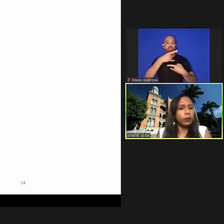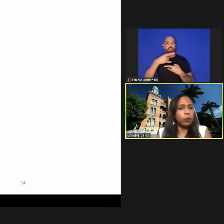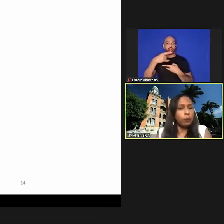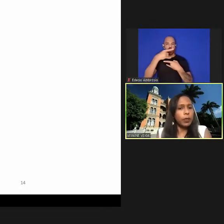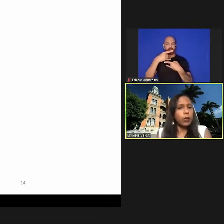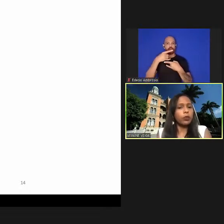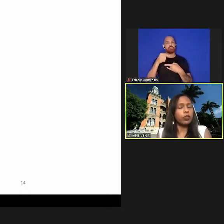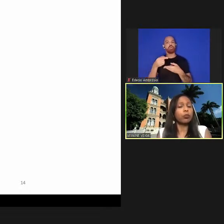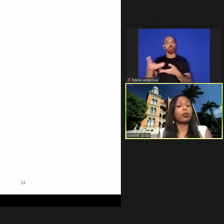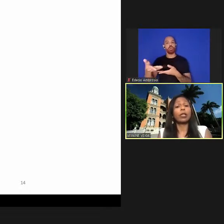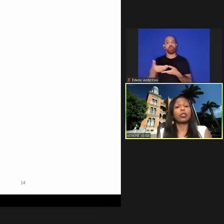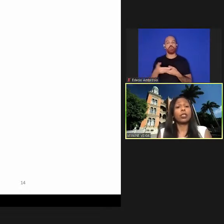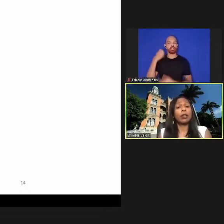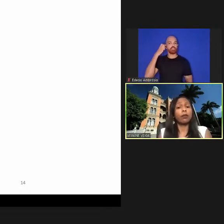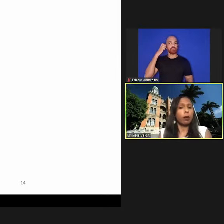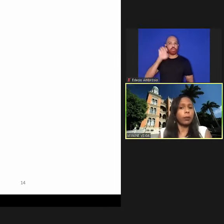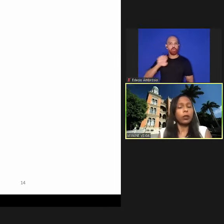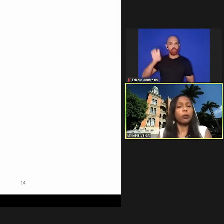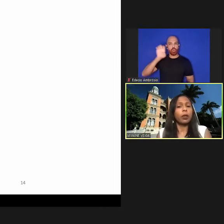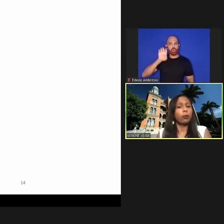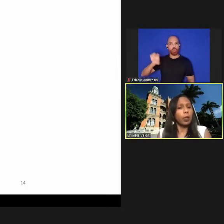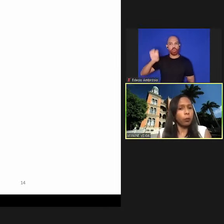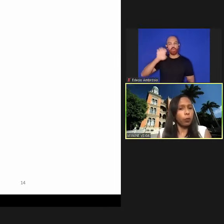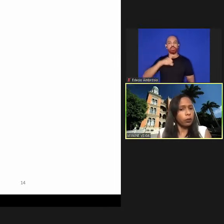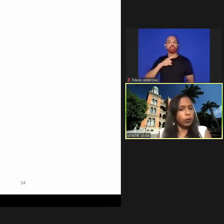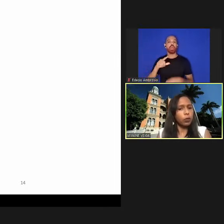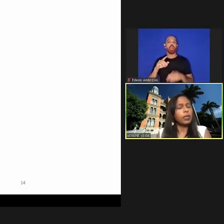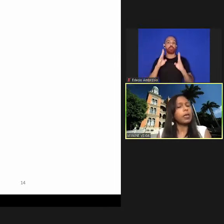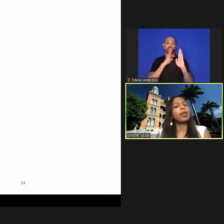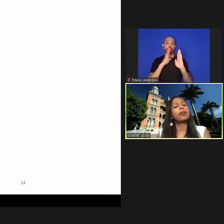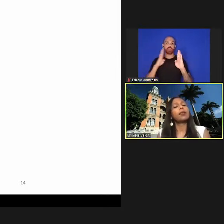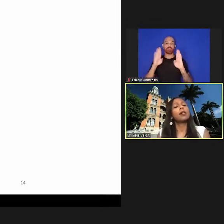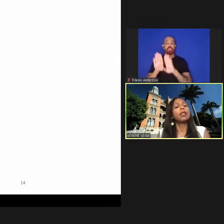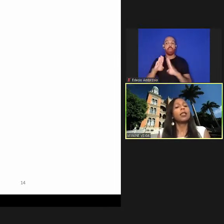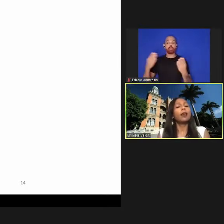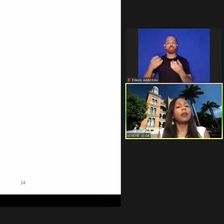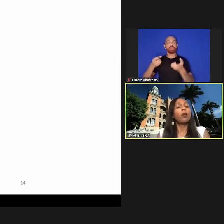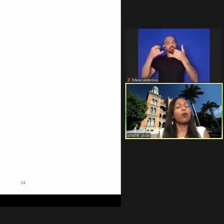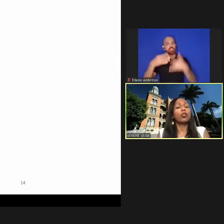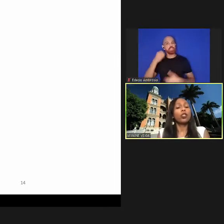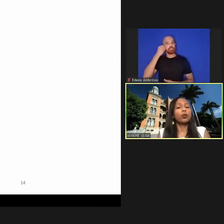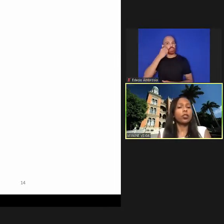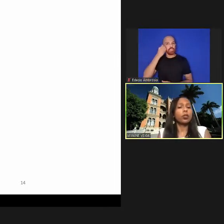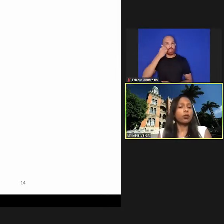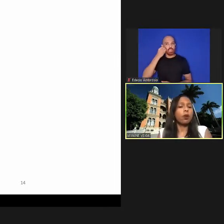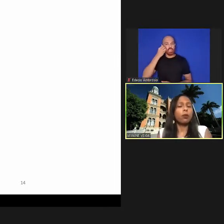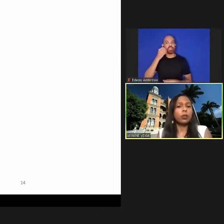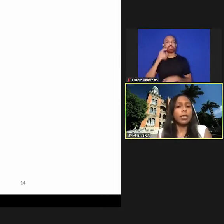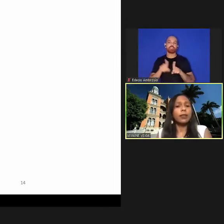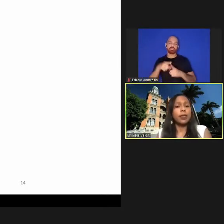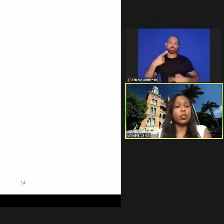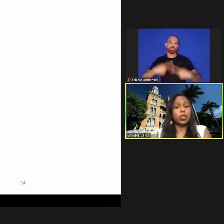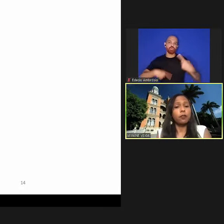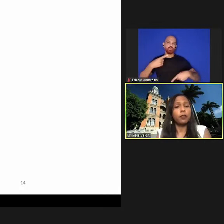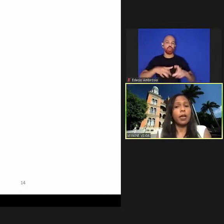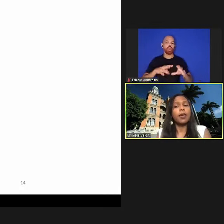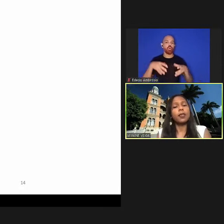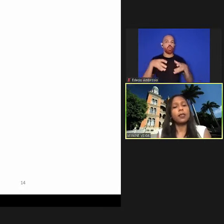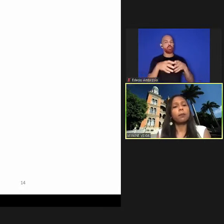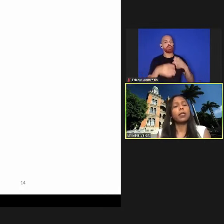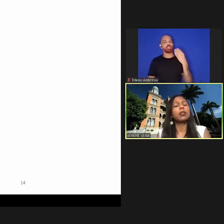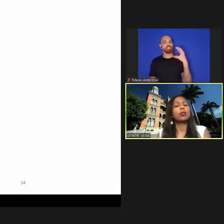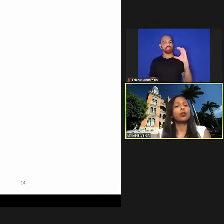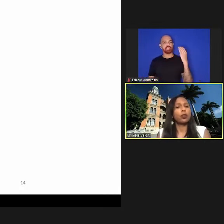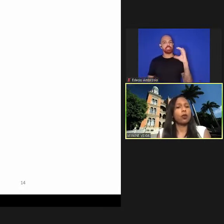convidado europeu onde as bibliotecas já estavam abrindo para contar um pouquinho da experiência e discutimos com a comunidade científica